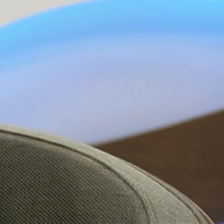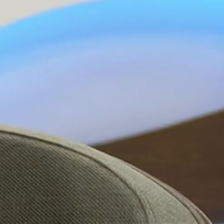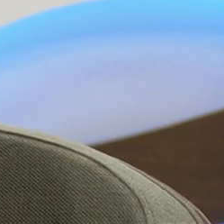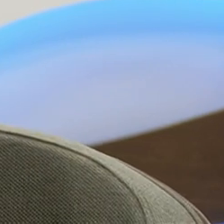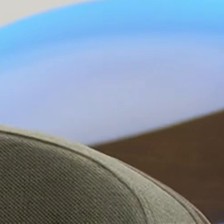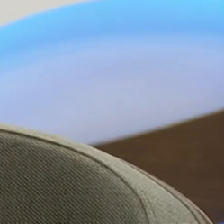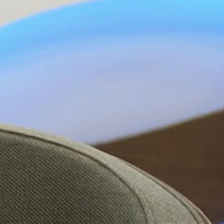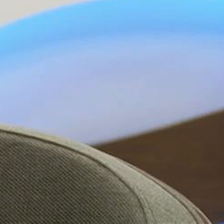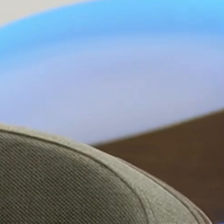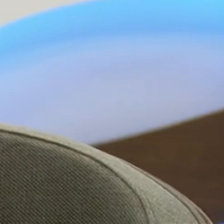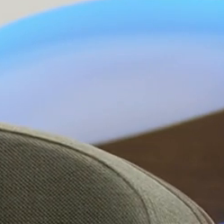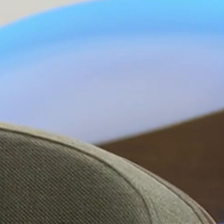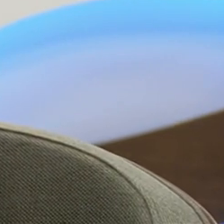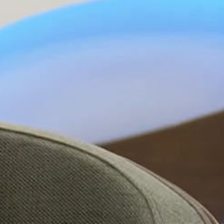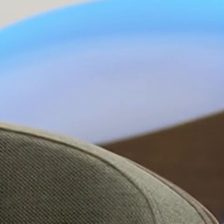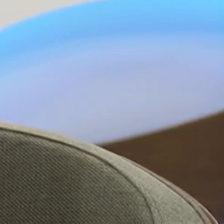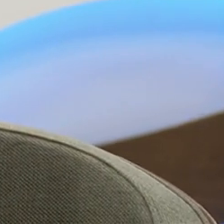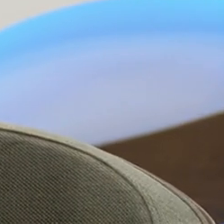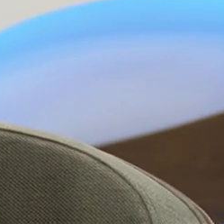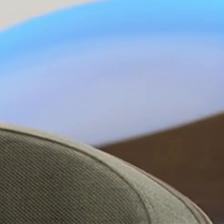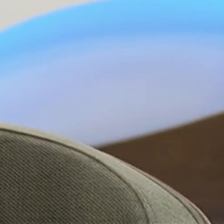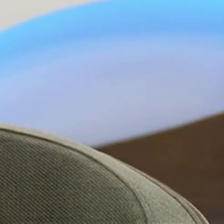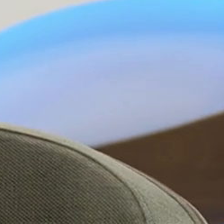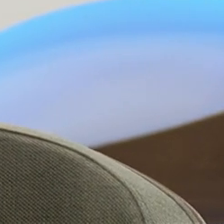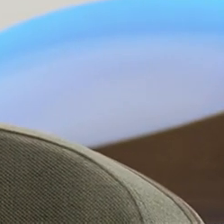presidente acaba estabelecendo e incentivando. Diga, Kelly.